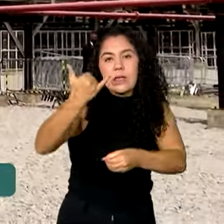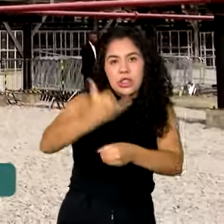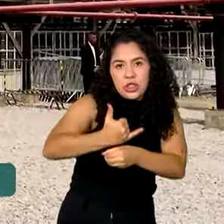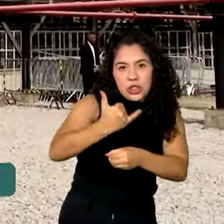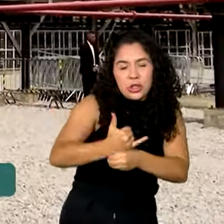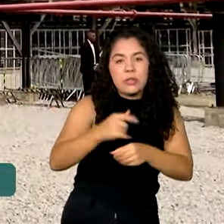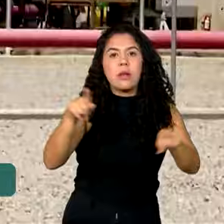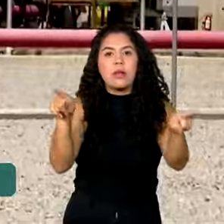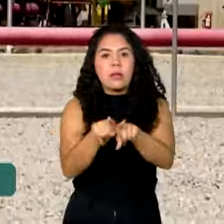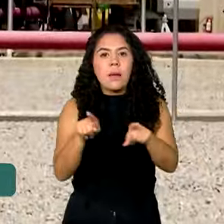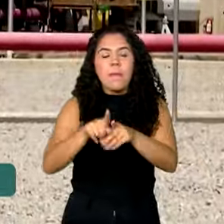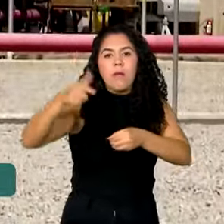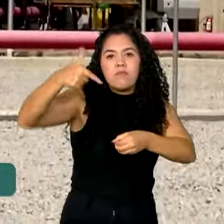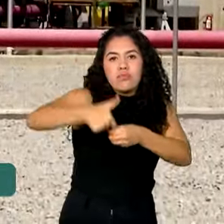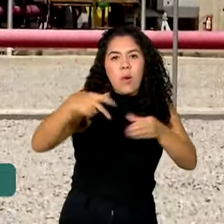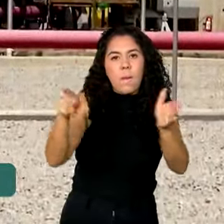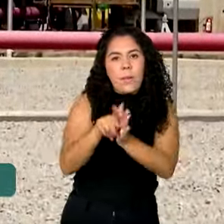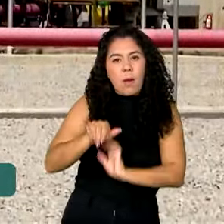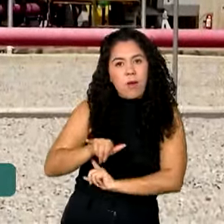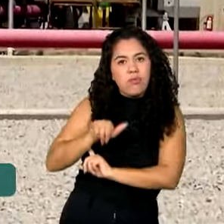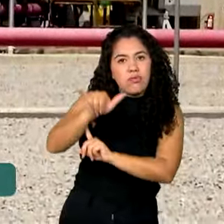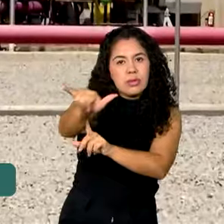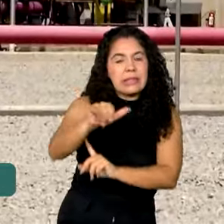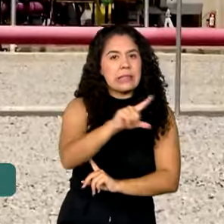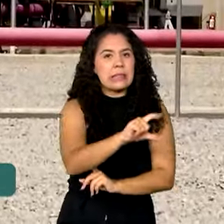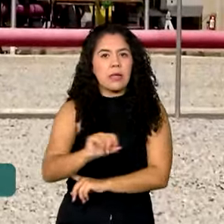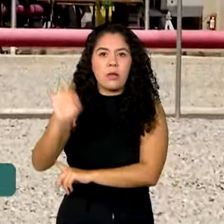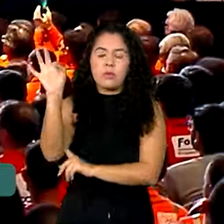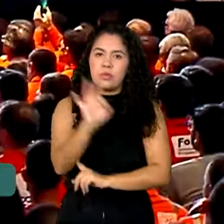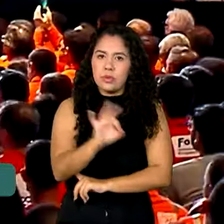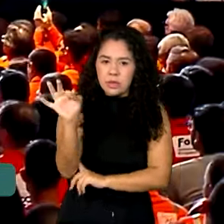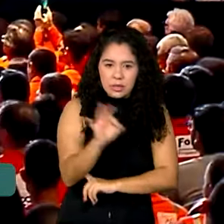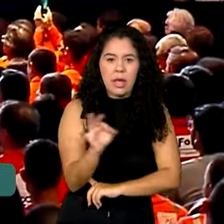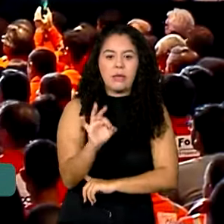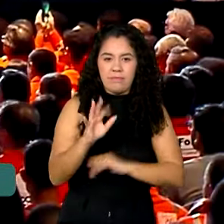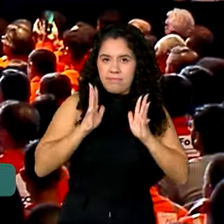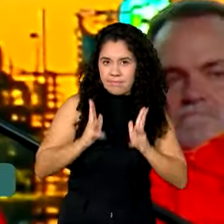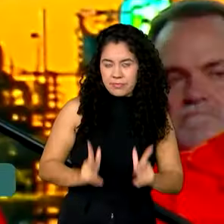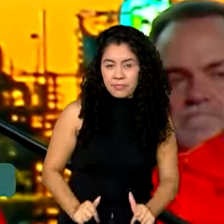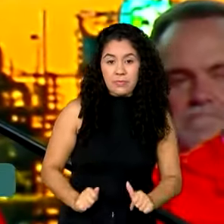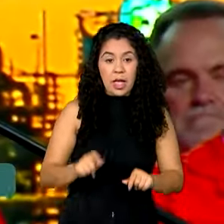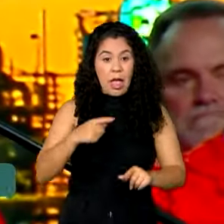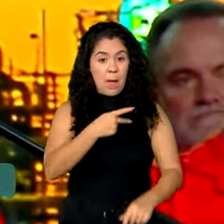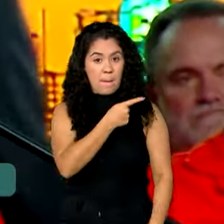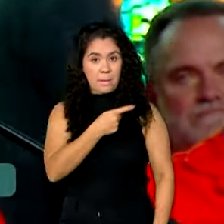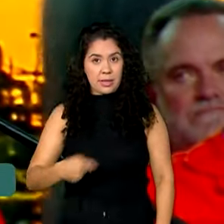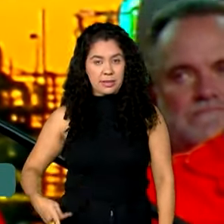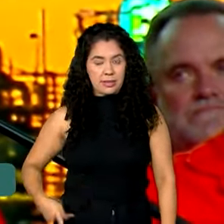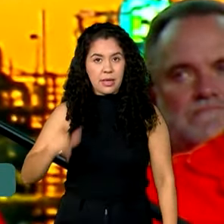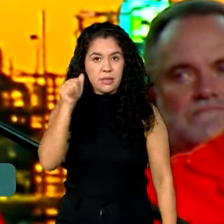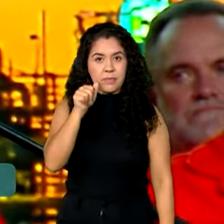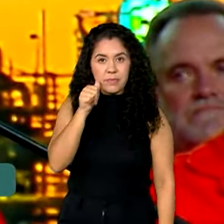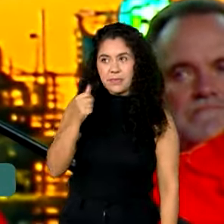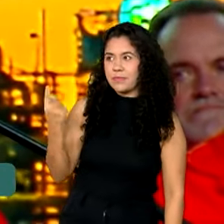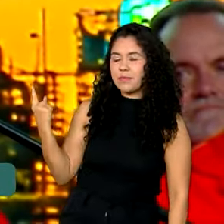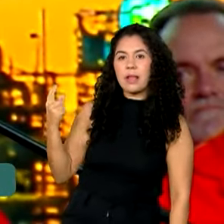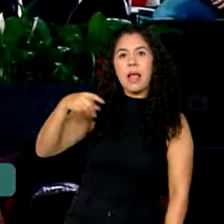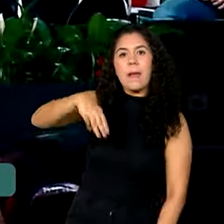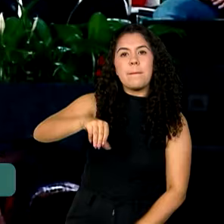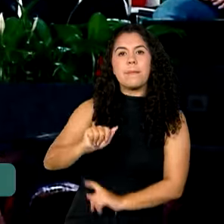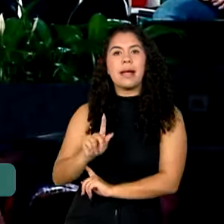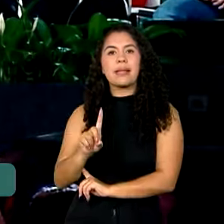querosene de aviação de origem 100% renovável. A presidente da Petrobras, Magda Chambriar,